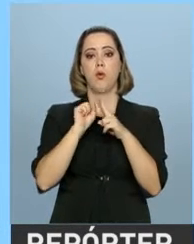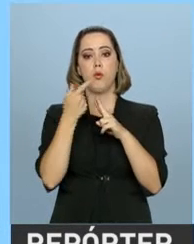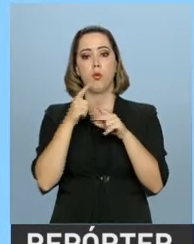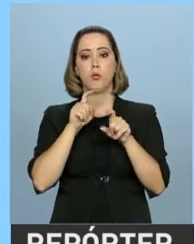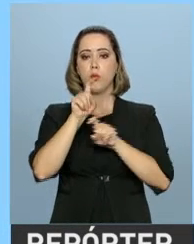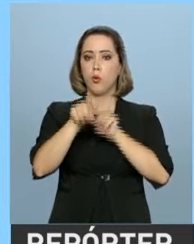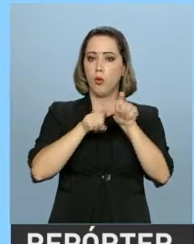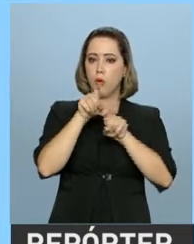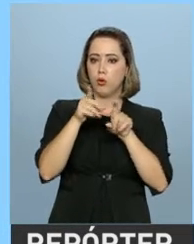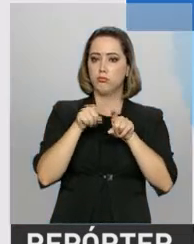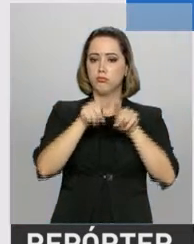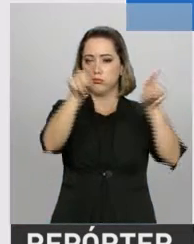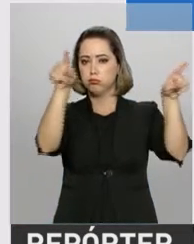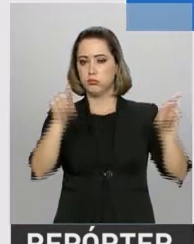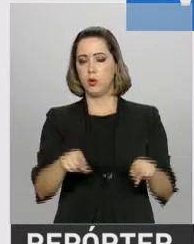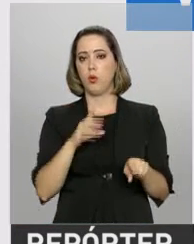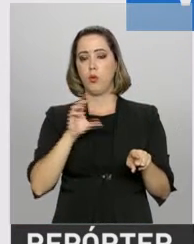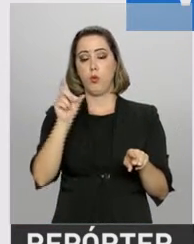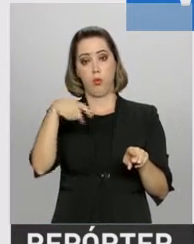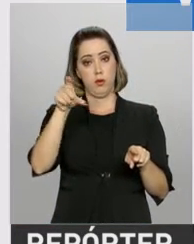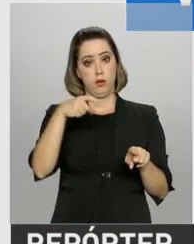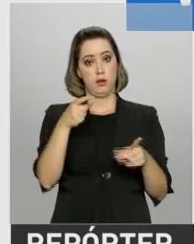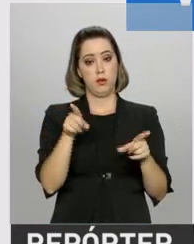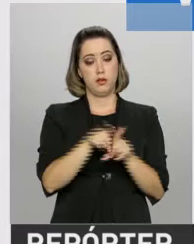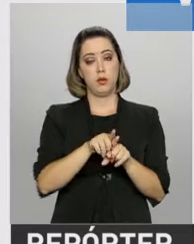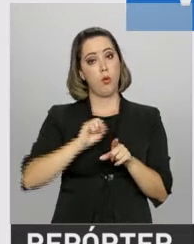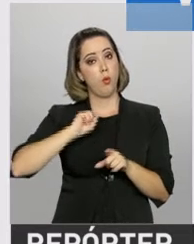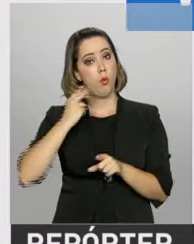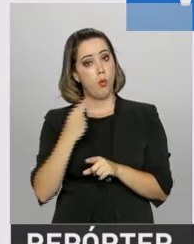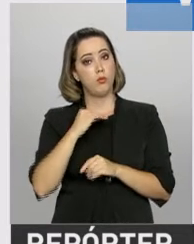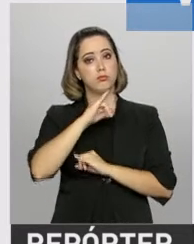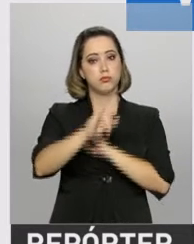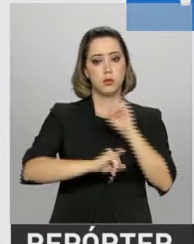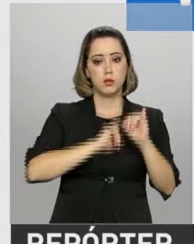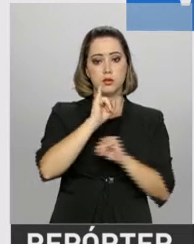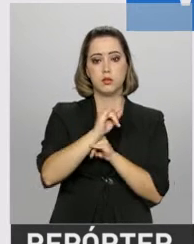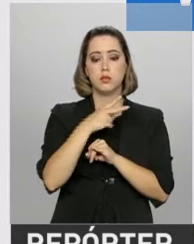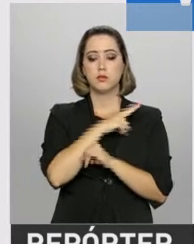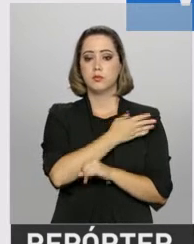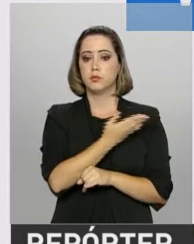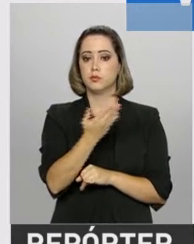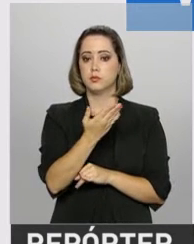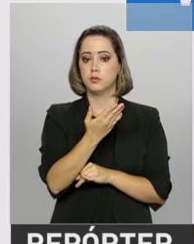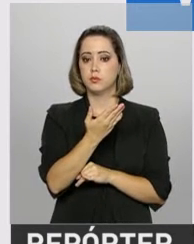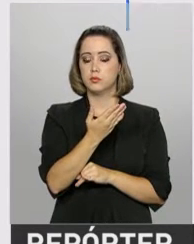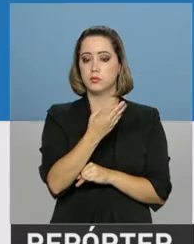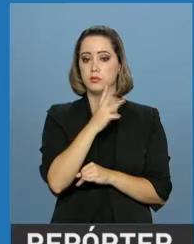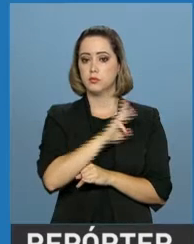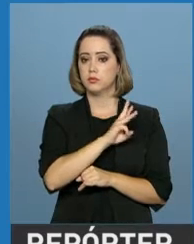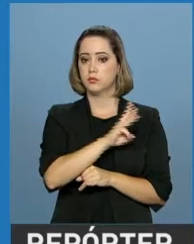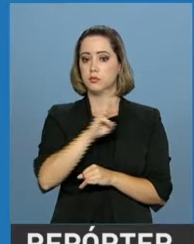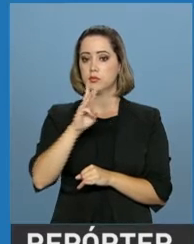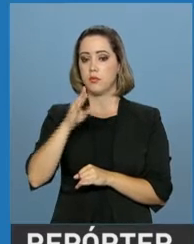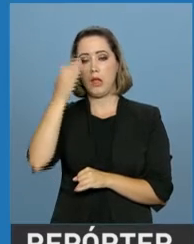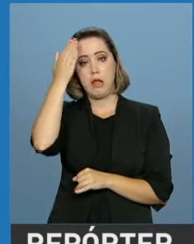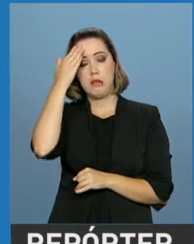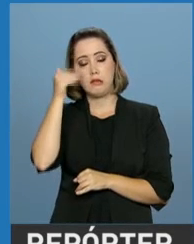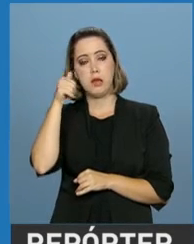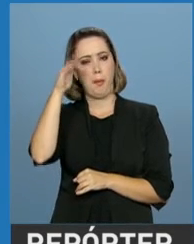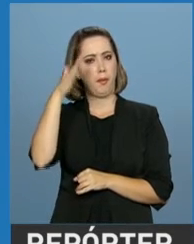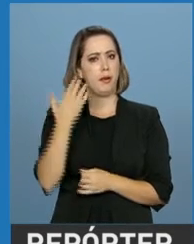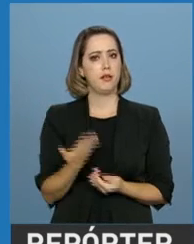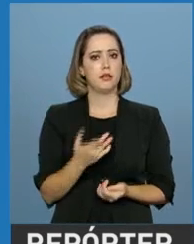com cartão do cidadão. Na internet, no site da Caixa, clique na opção Saiba Mais na mensagem sobre contas